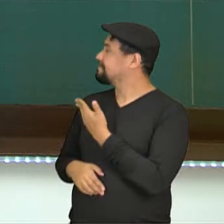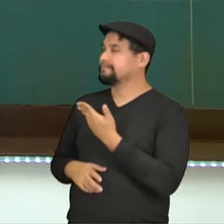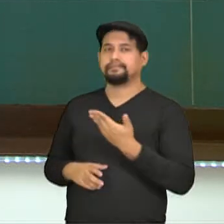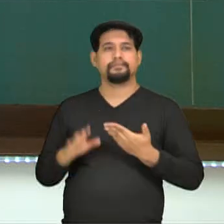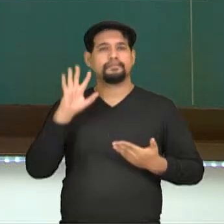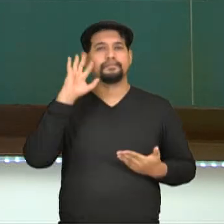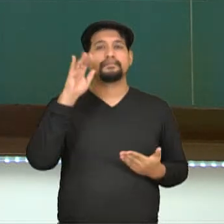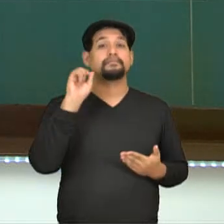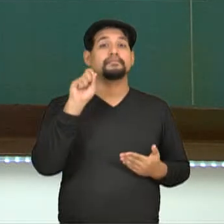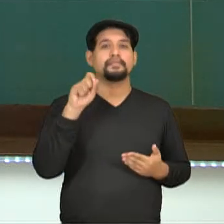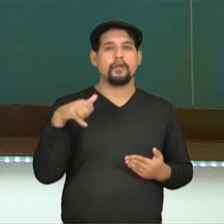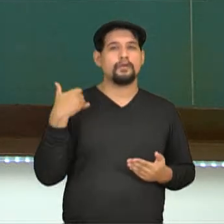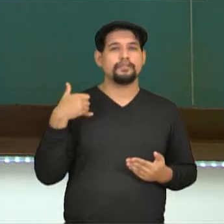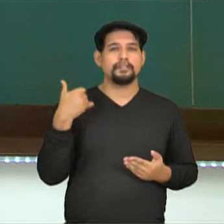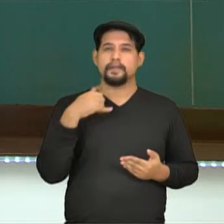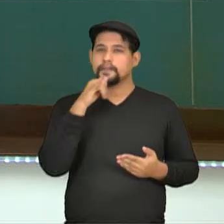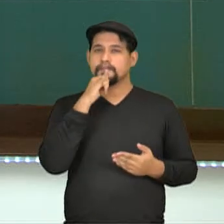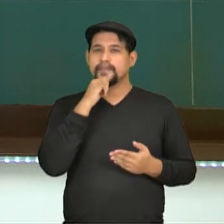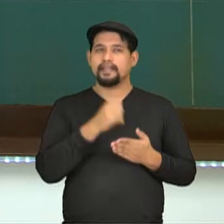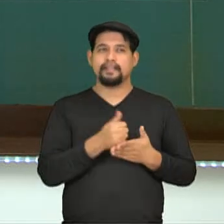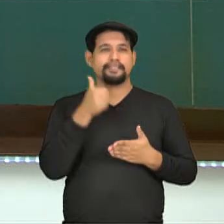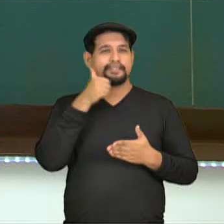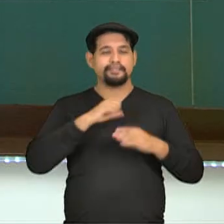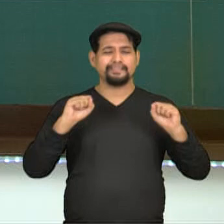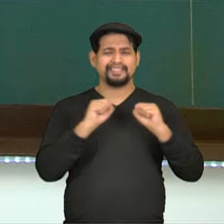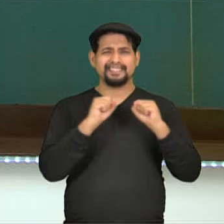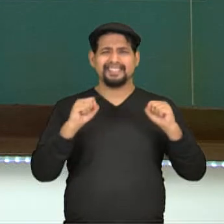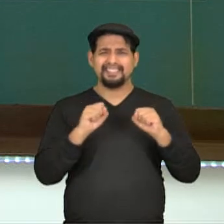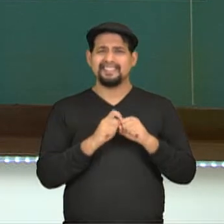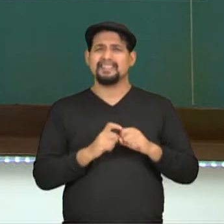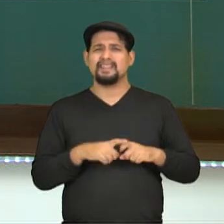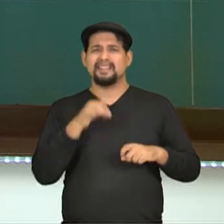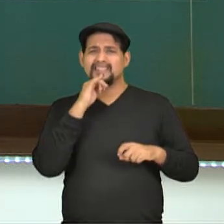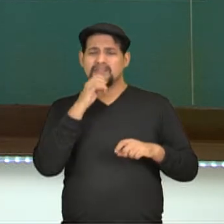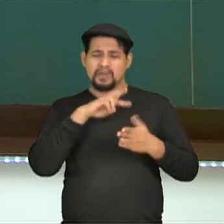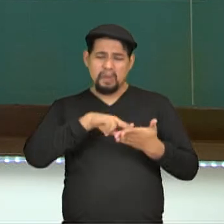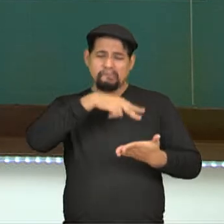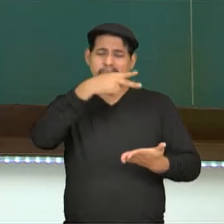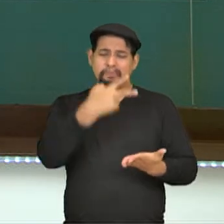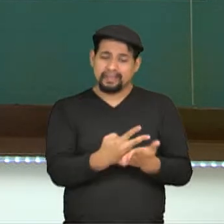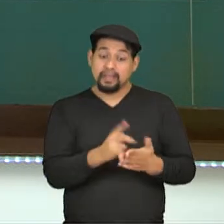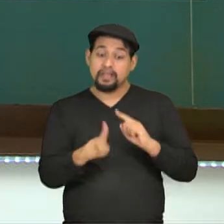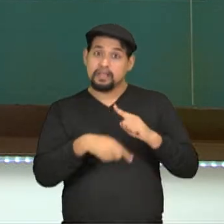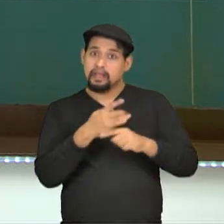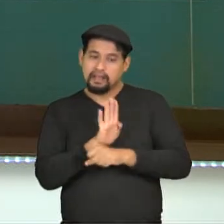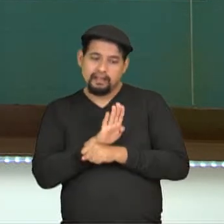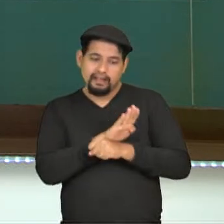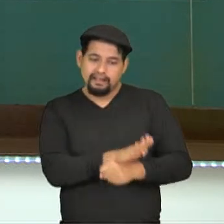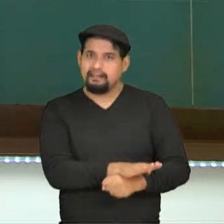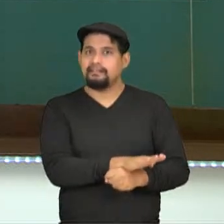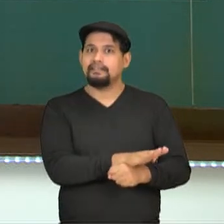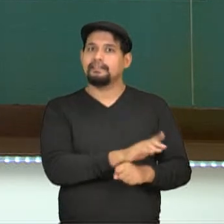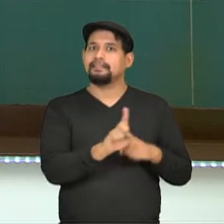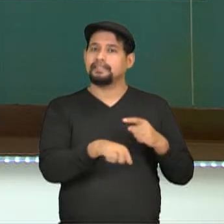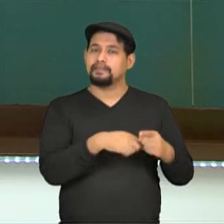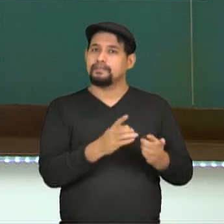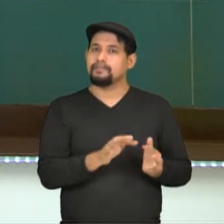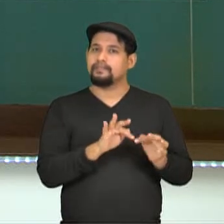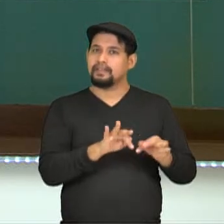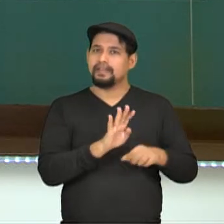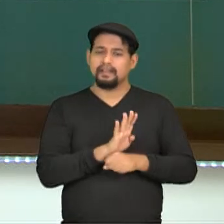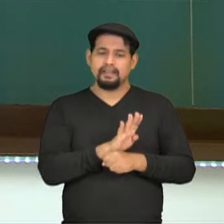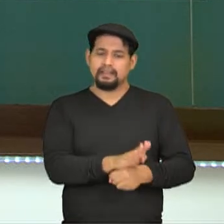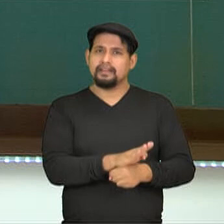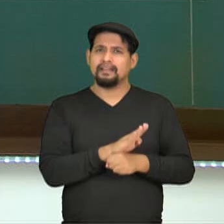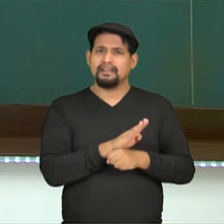acontecimento no Rio de Janeiro em que a atleta, ela se machucou, aí a outra foi auxiliar e no final da prova, que auxiliou, que se machucou. E